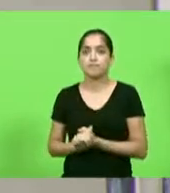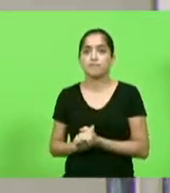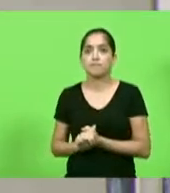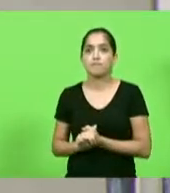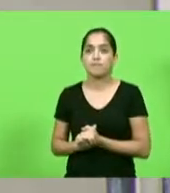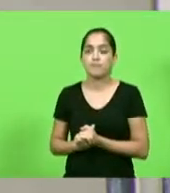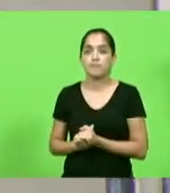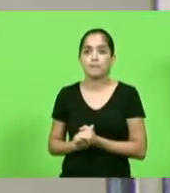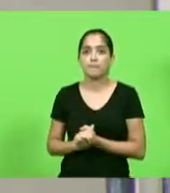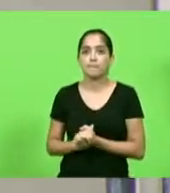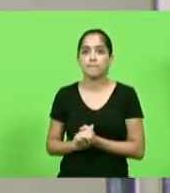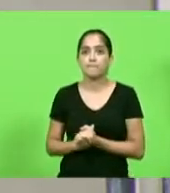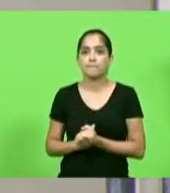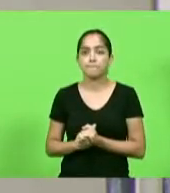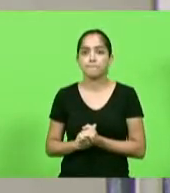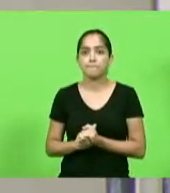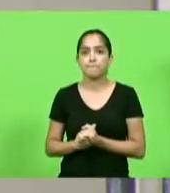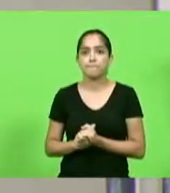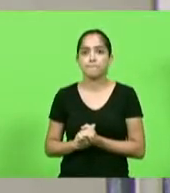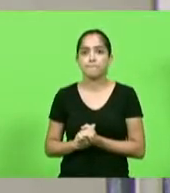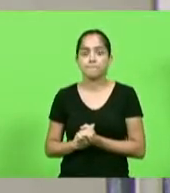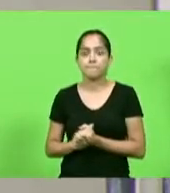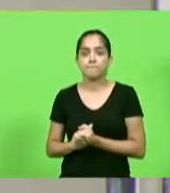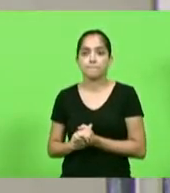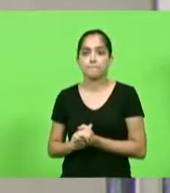deputados que aprovam permanência como se encontra,